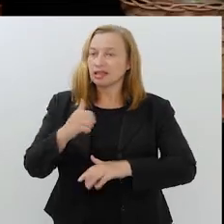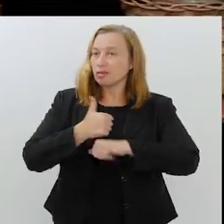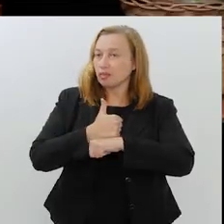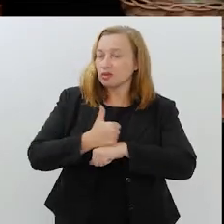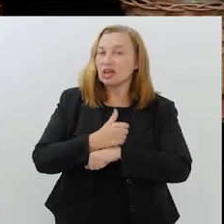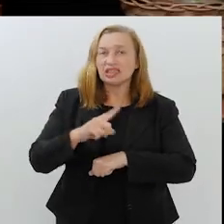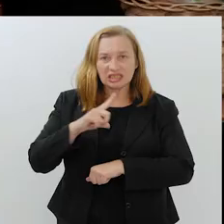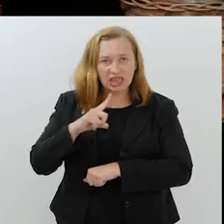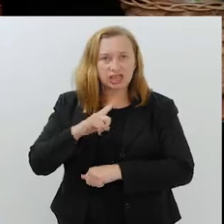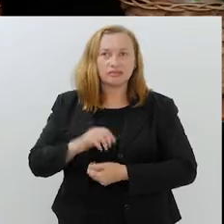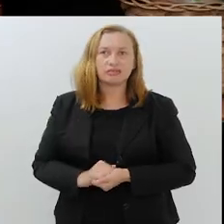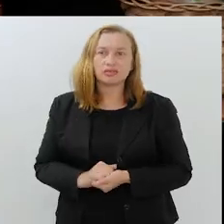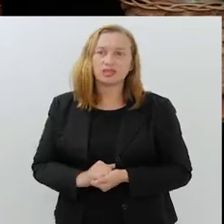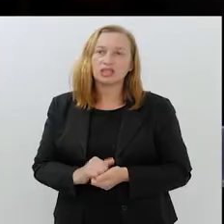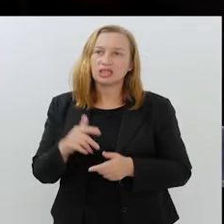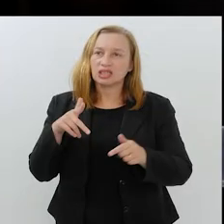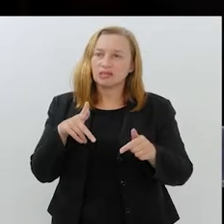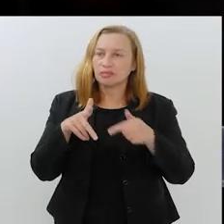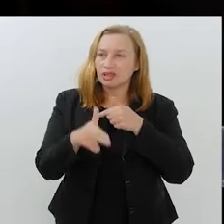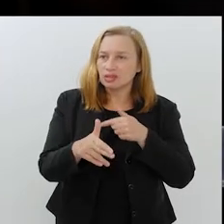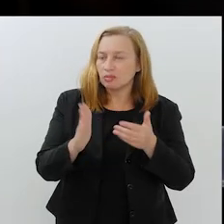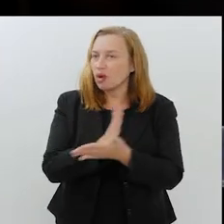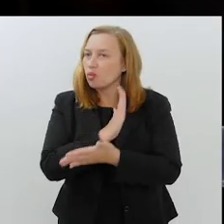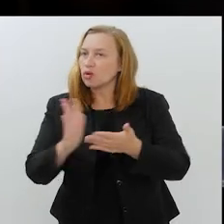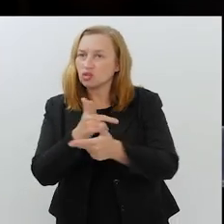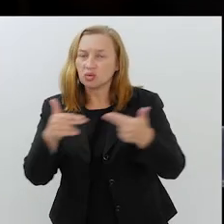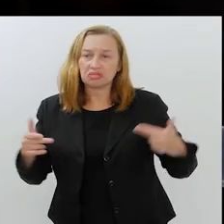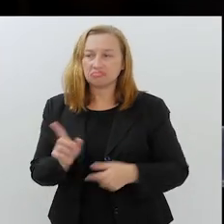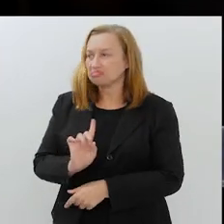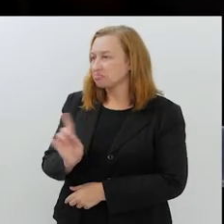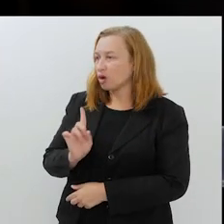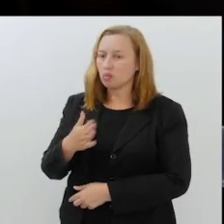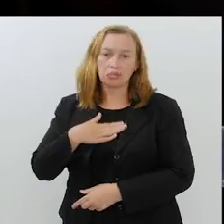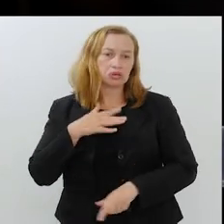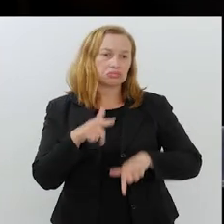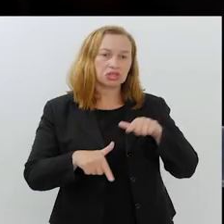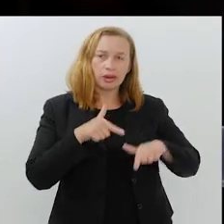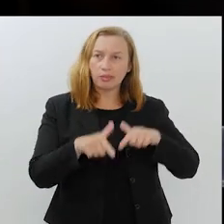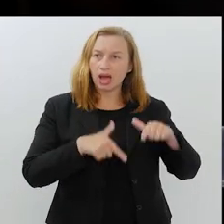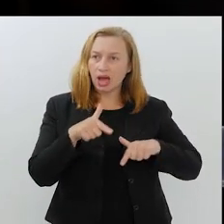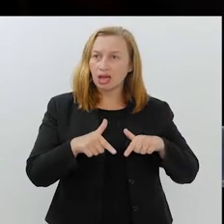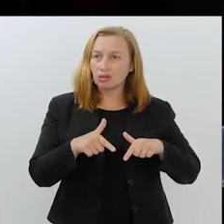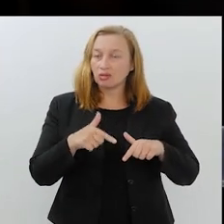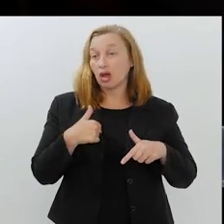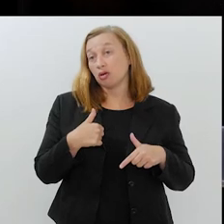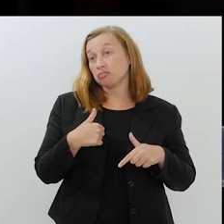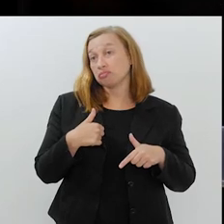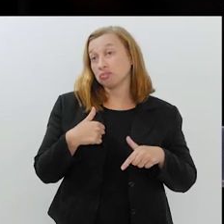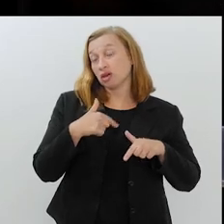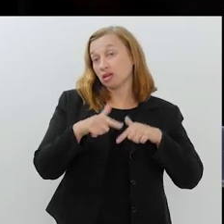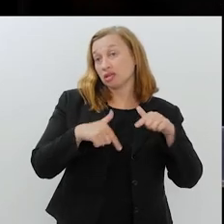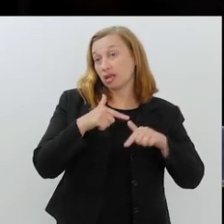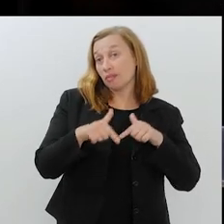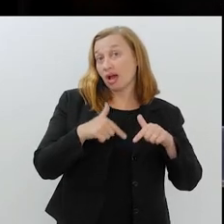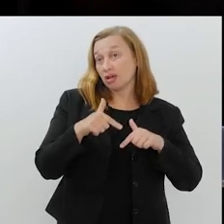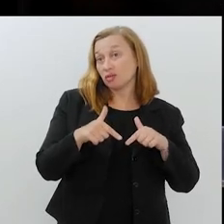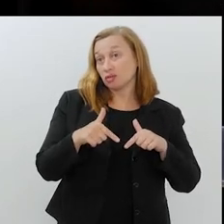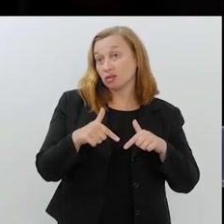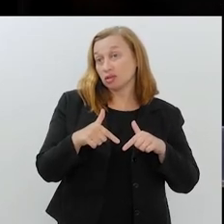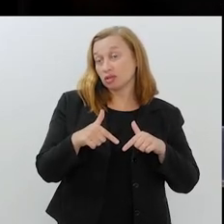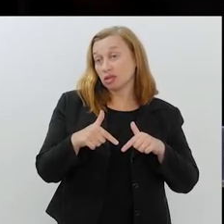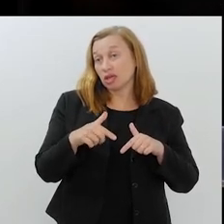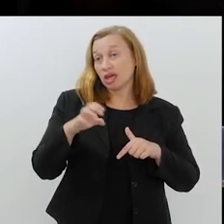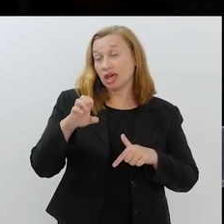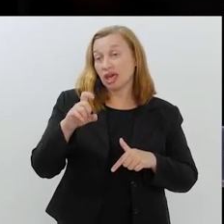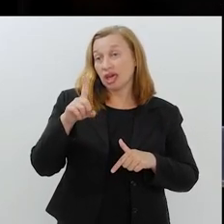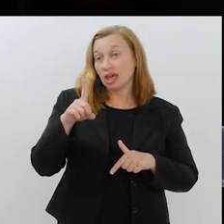Tem restrição para alguma coisa? Não, em princípio não. No meu trabalho, eu presto serviços, atualmente estou prestando